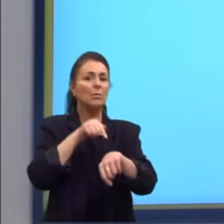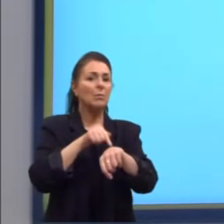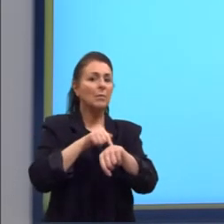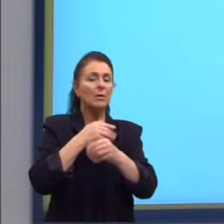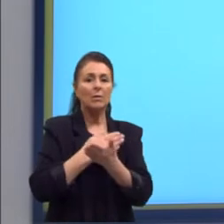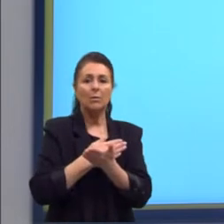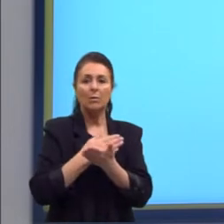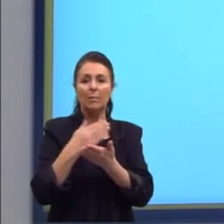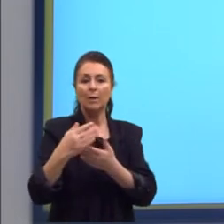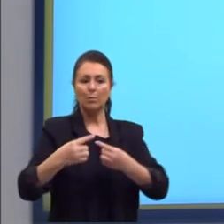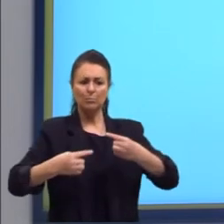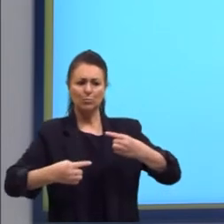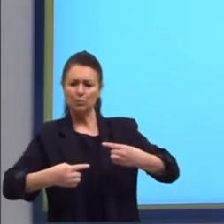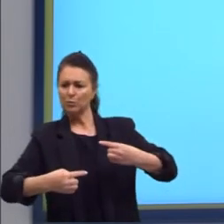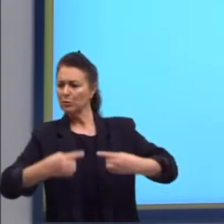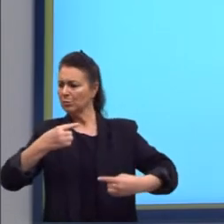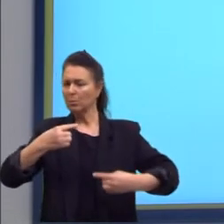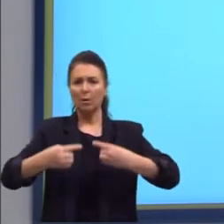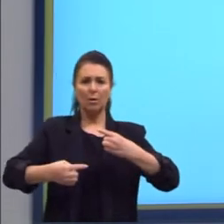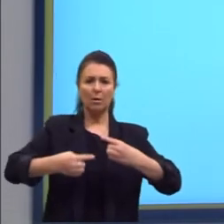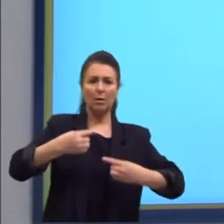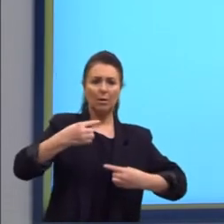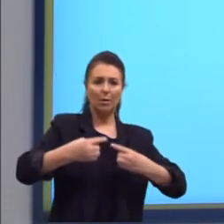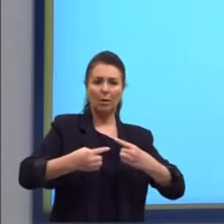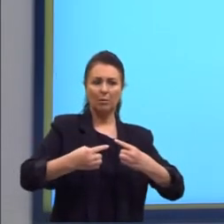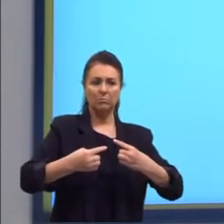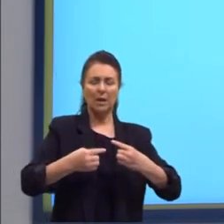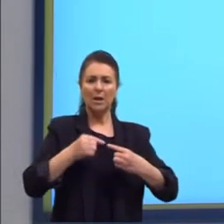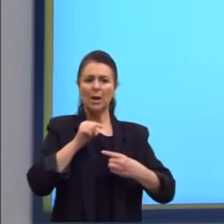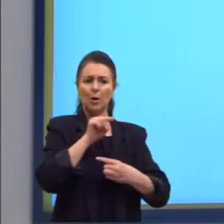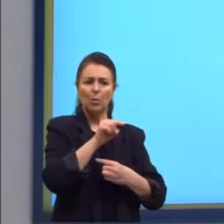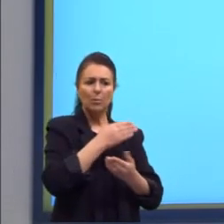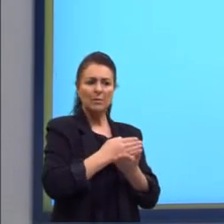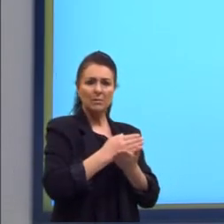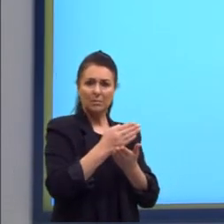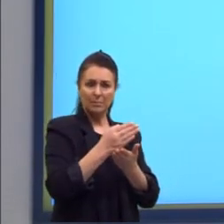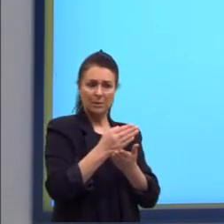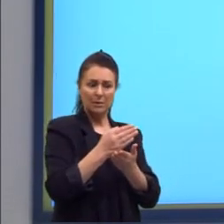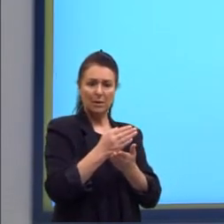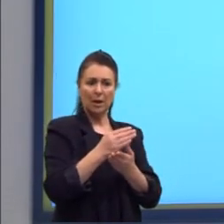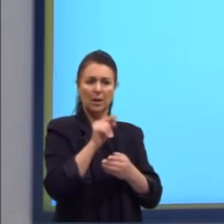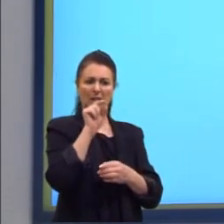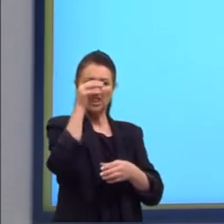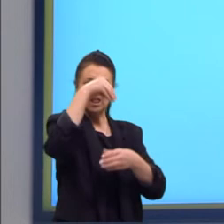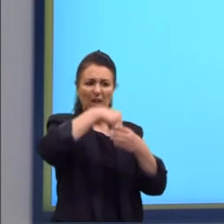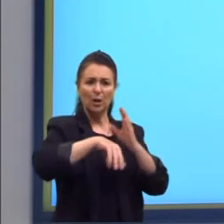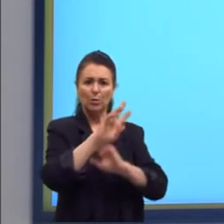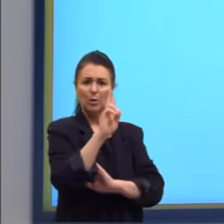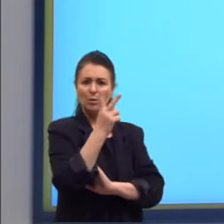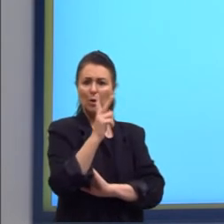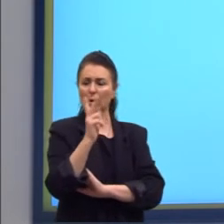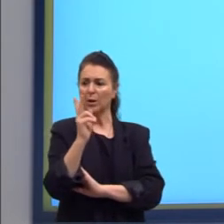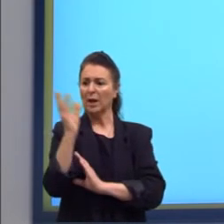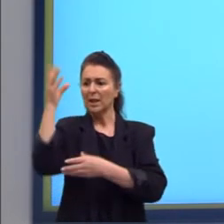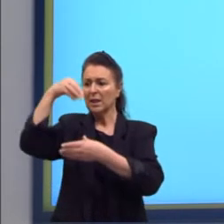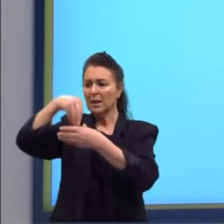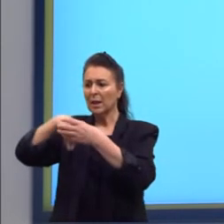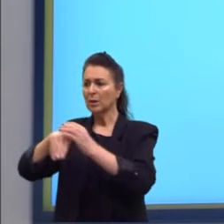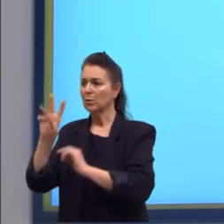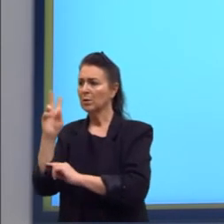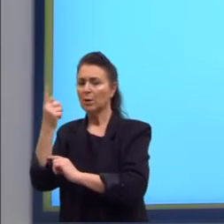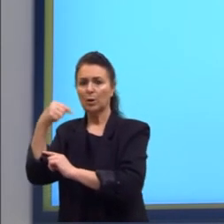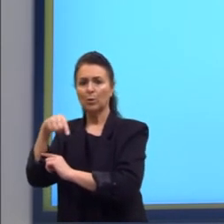começam a dialogar entre si. Um começa a aparecer na história do outro, um começa a aparecer no filme do outro,